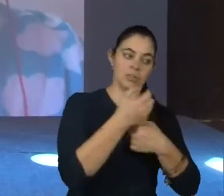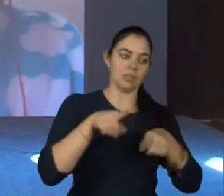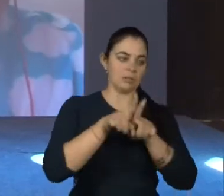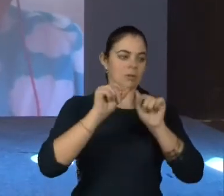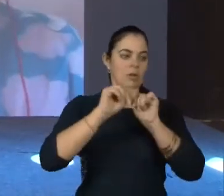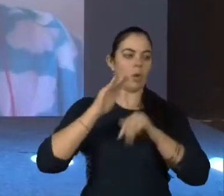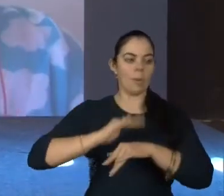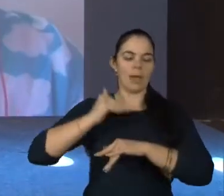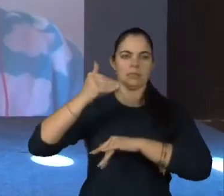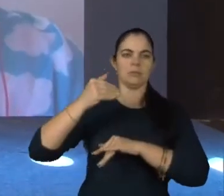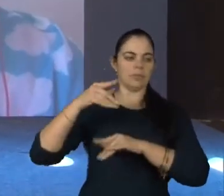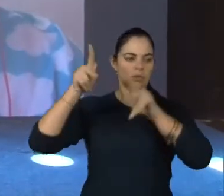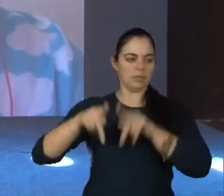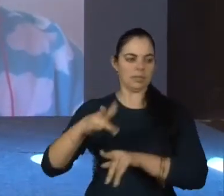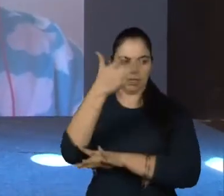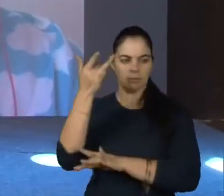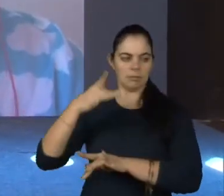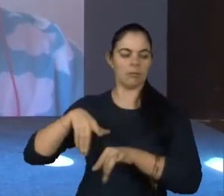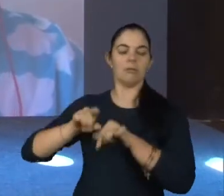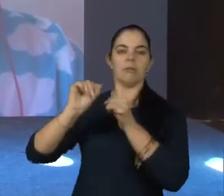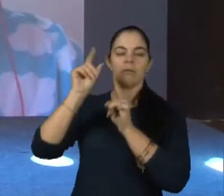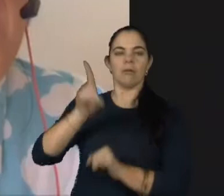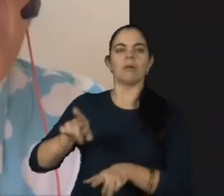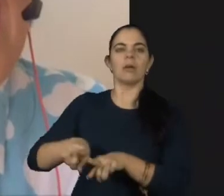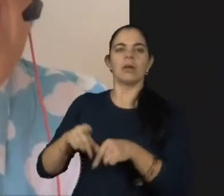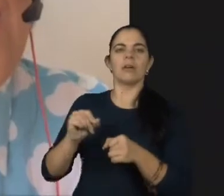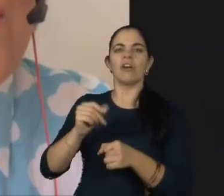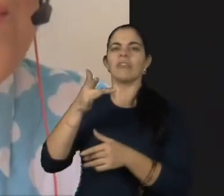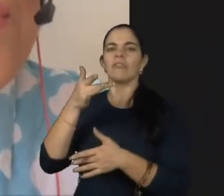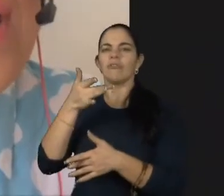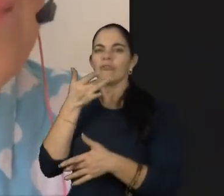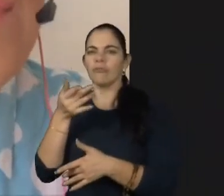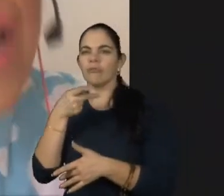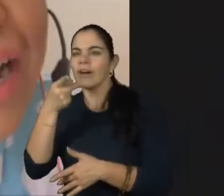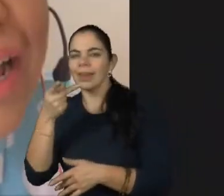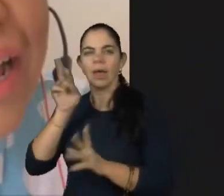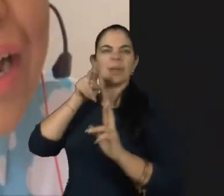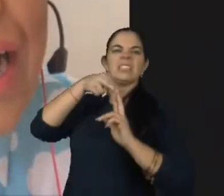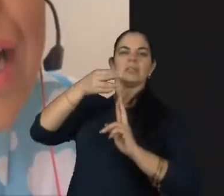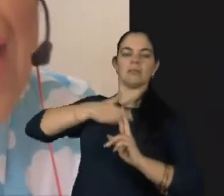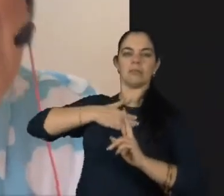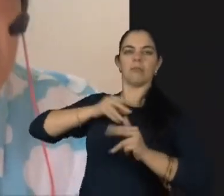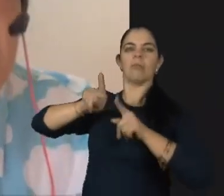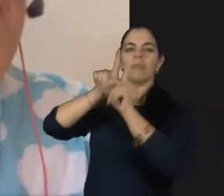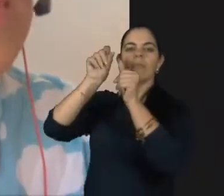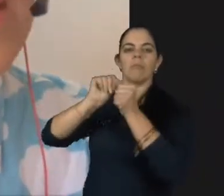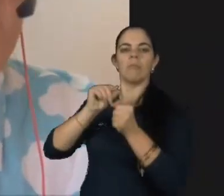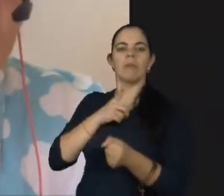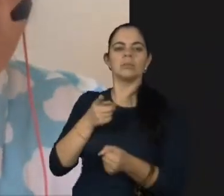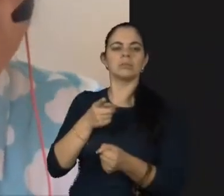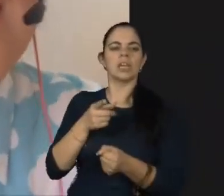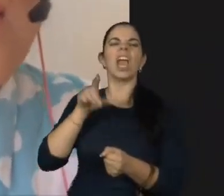nós somos. Então, quando alguém fala, ah, você me representa muito, a gente tem que dosar muito em